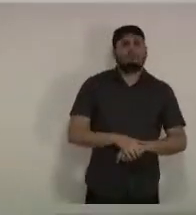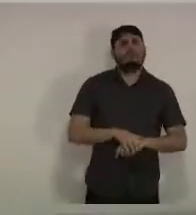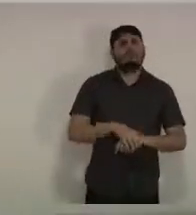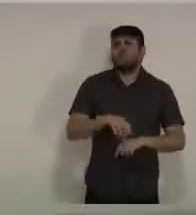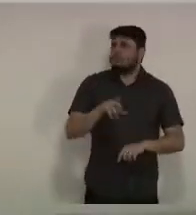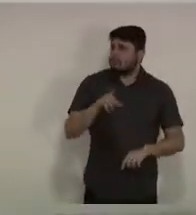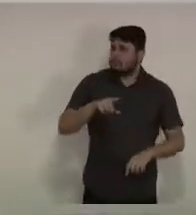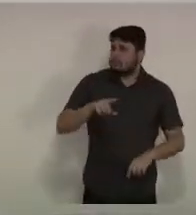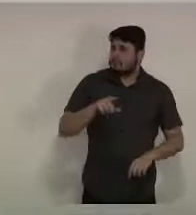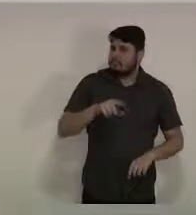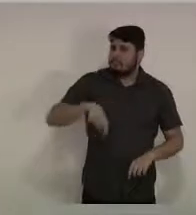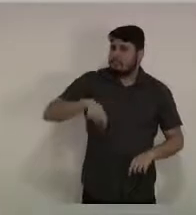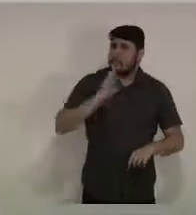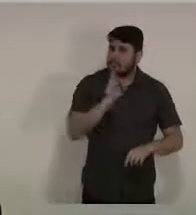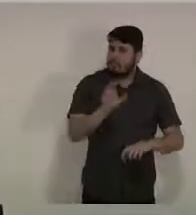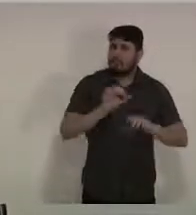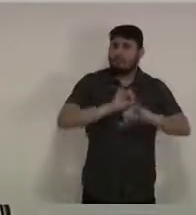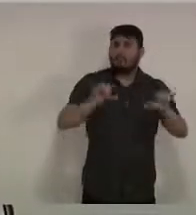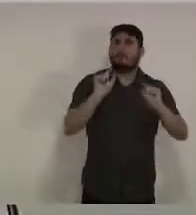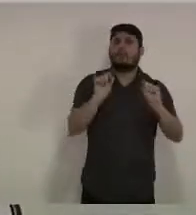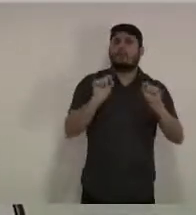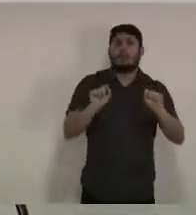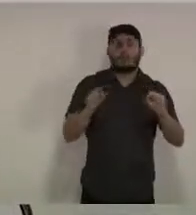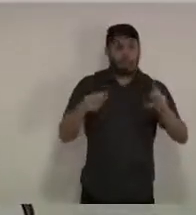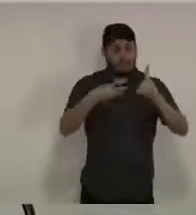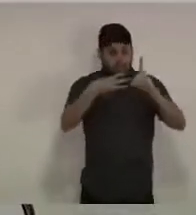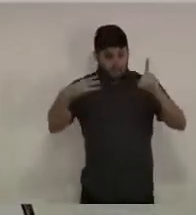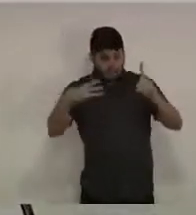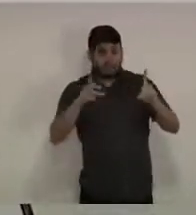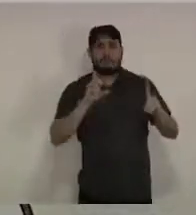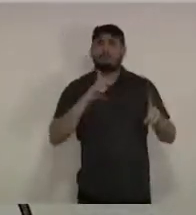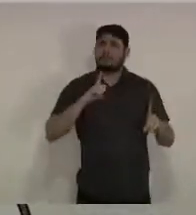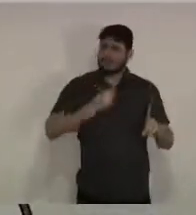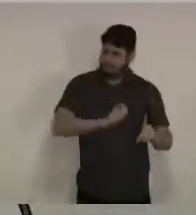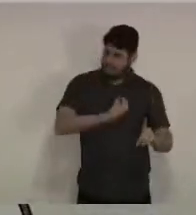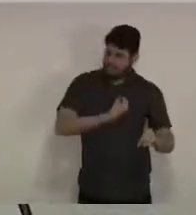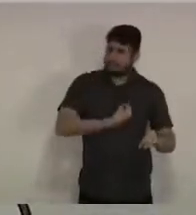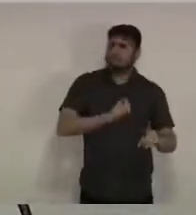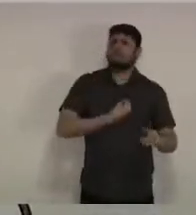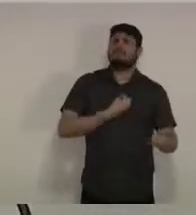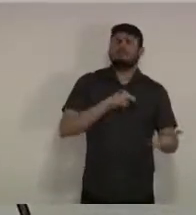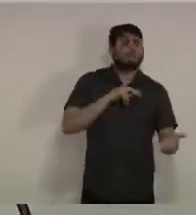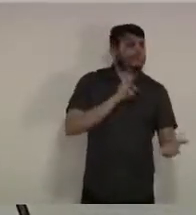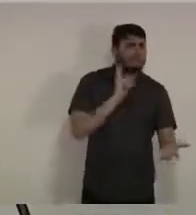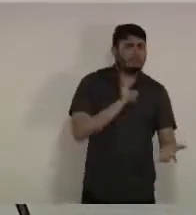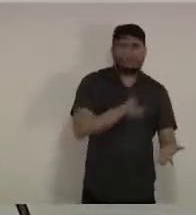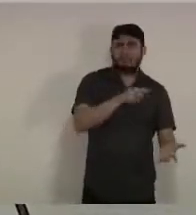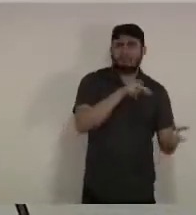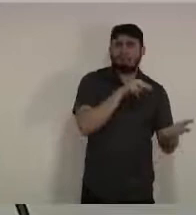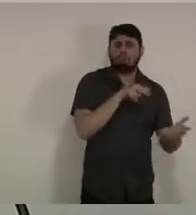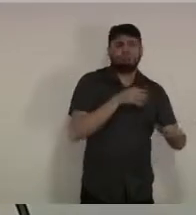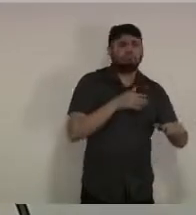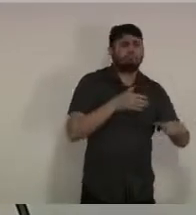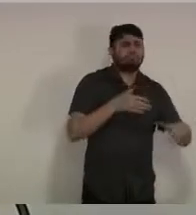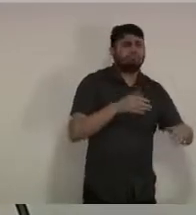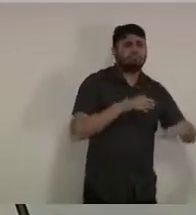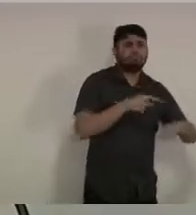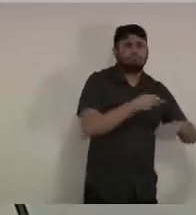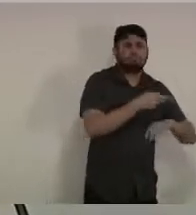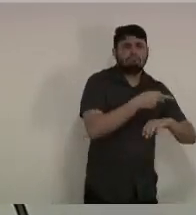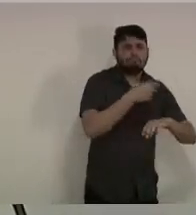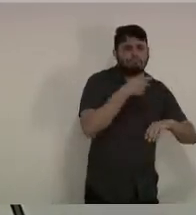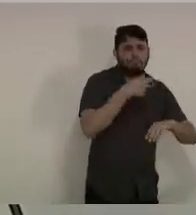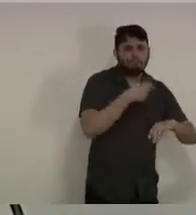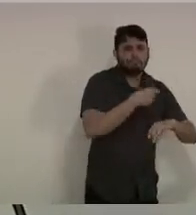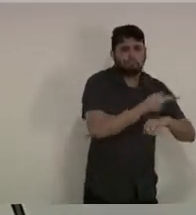Militar e aí pedir a colaboração das pessoas para cumprir as normas e estar em casa como coloquei aqui no início são 300 profissionais